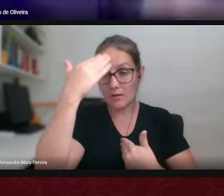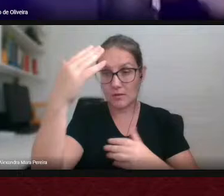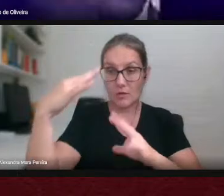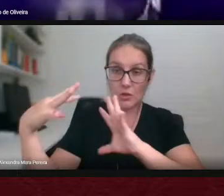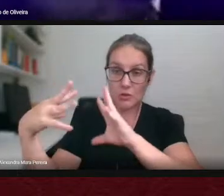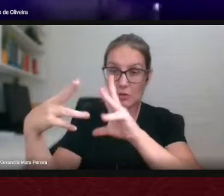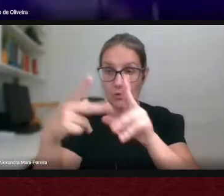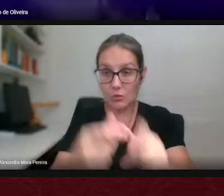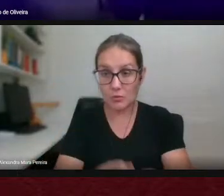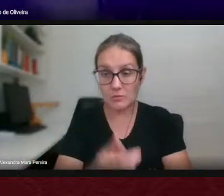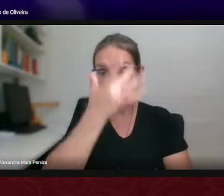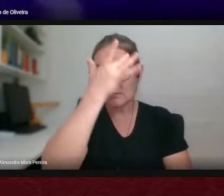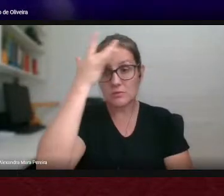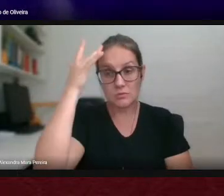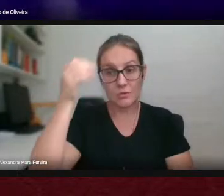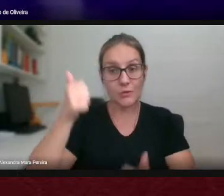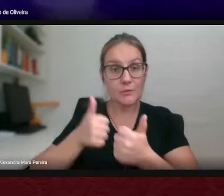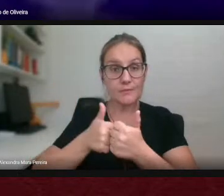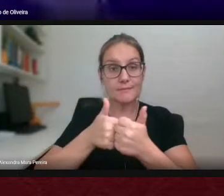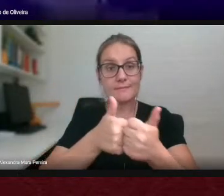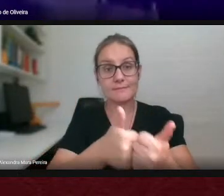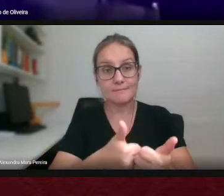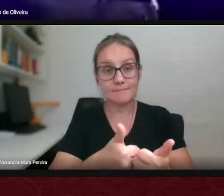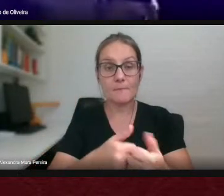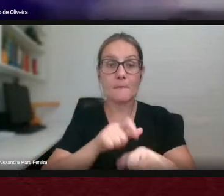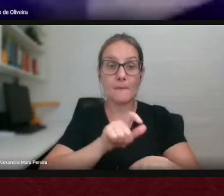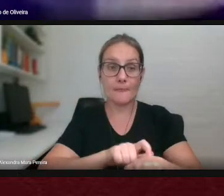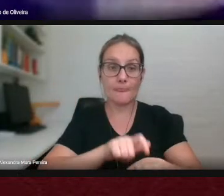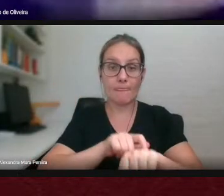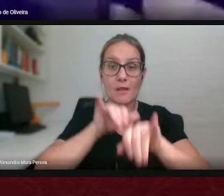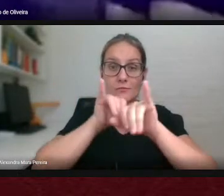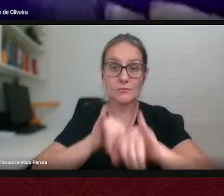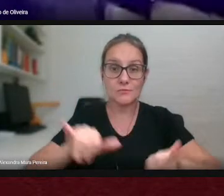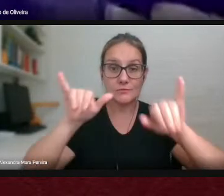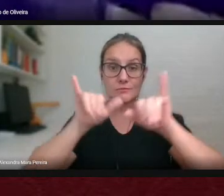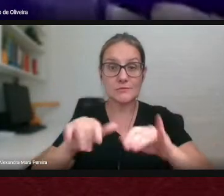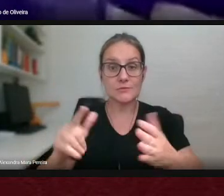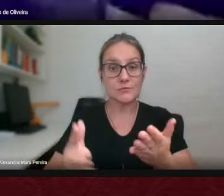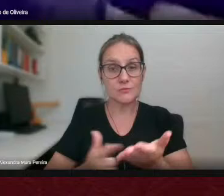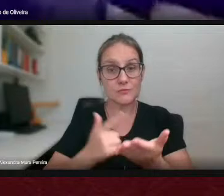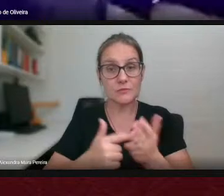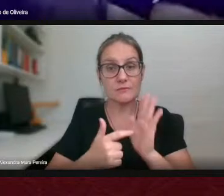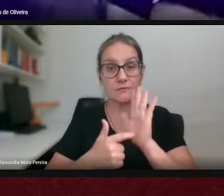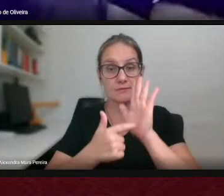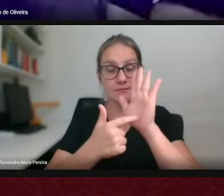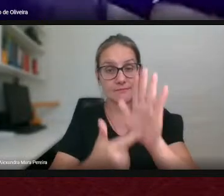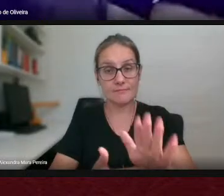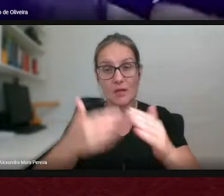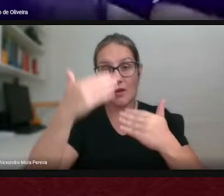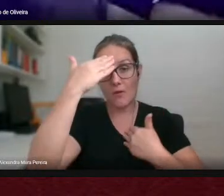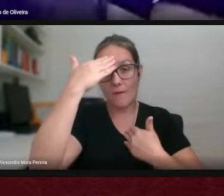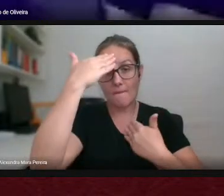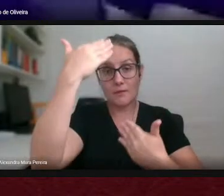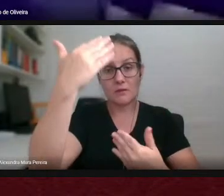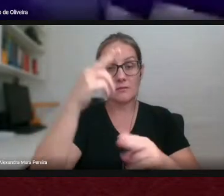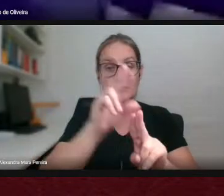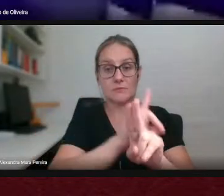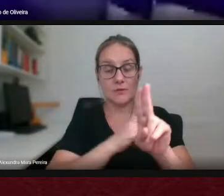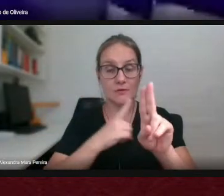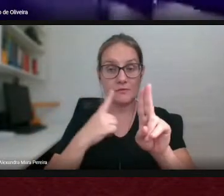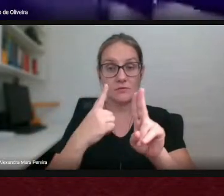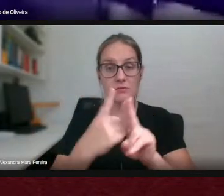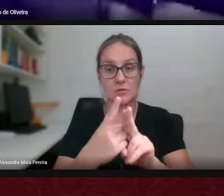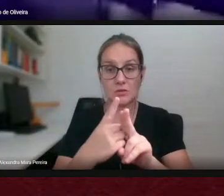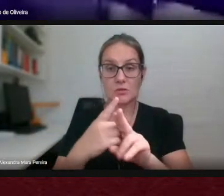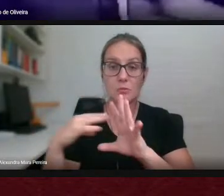os presentes pelo tempo que me foi concedido para fazer essa apresentação obrigado a Edu FGB por tudo